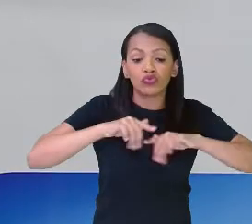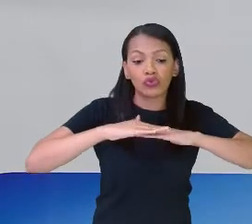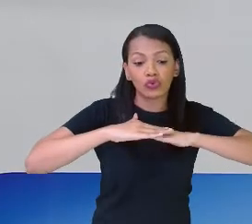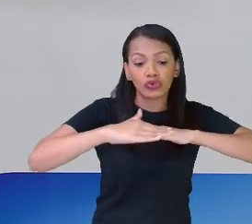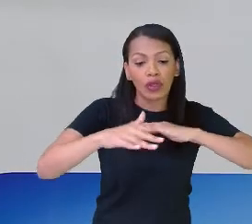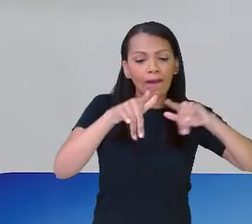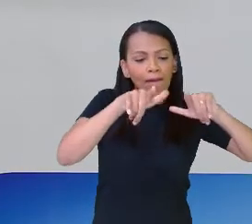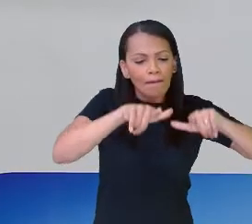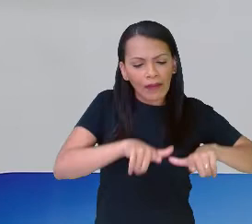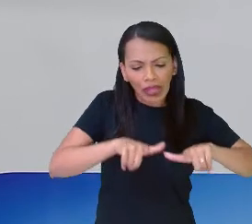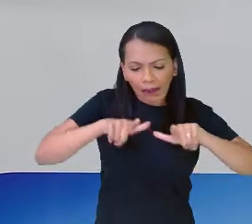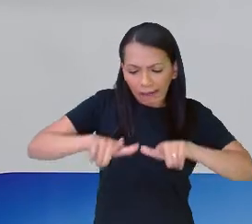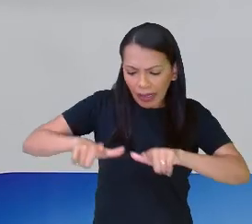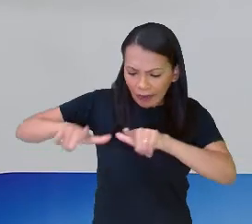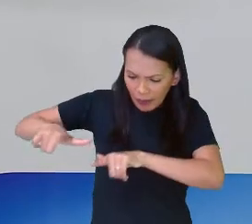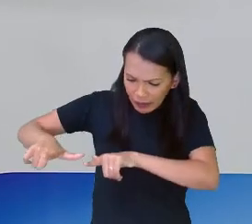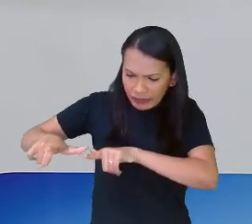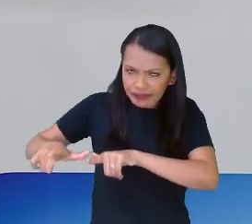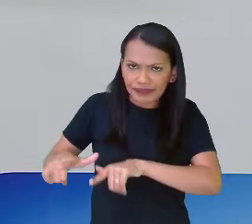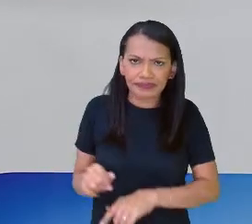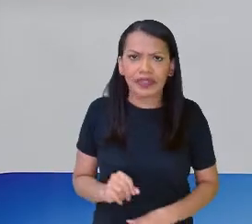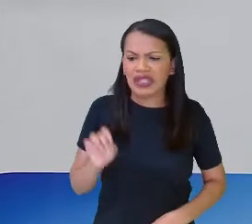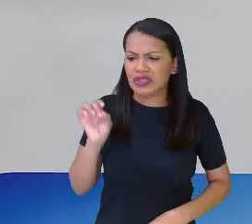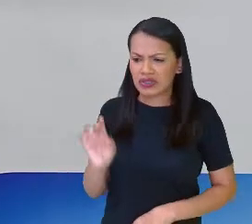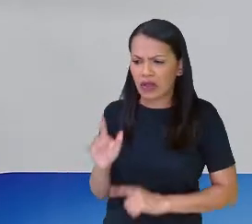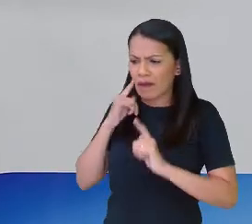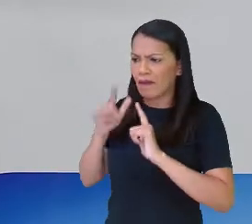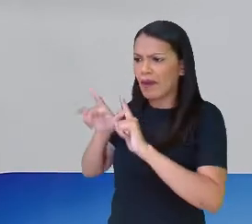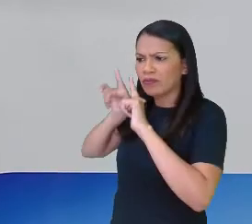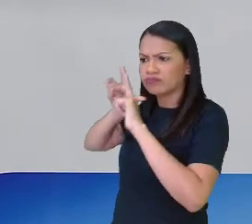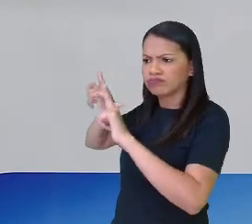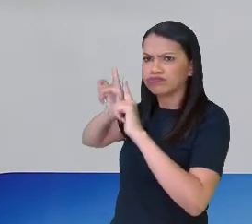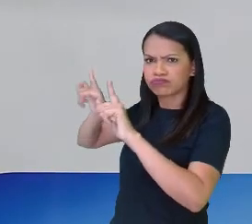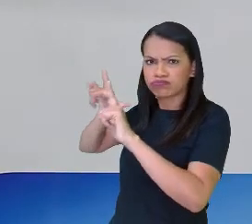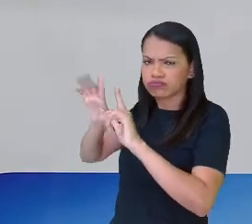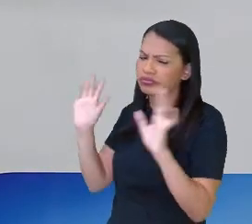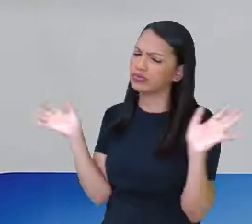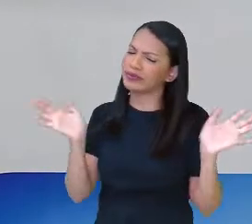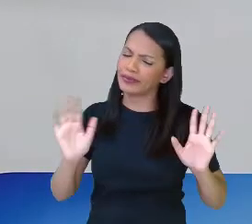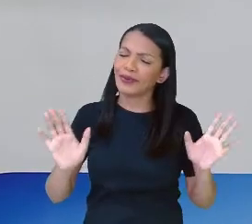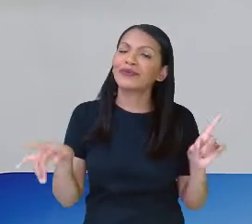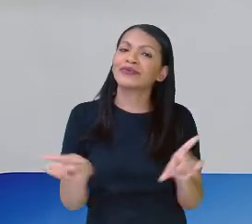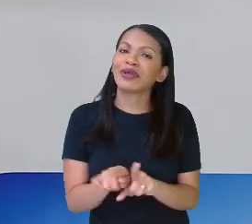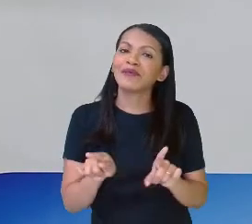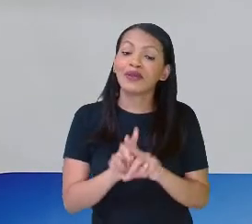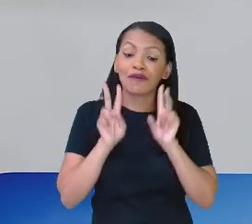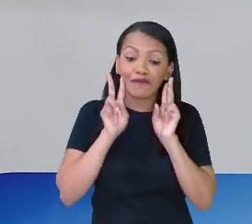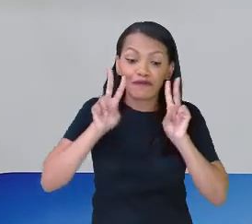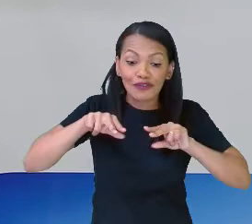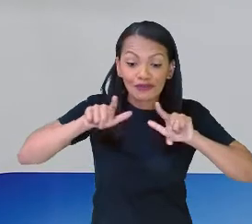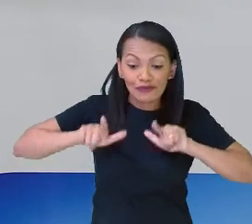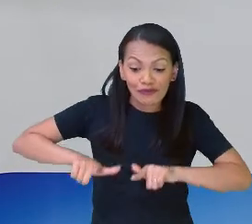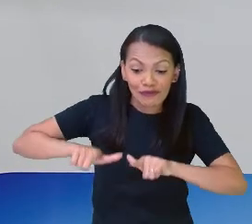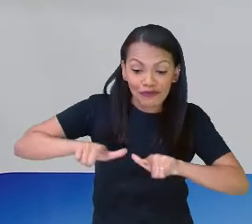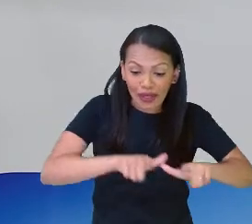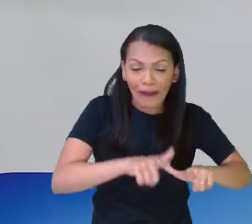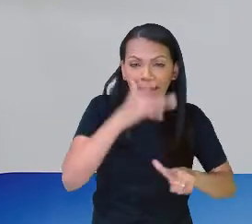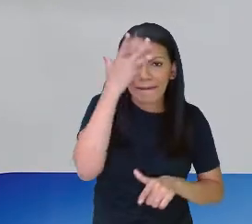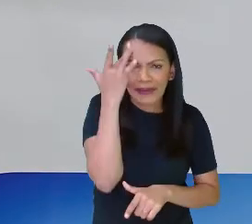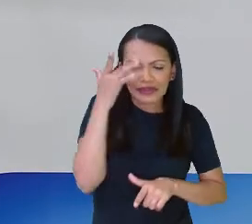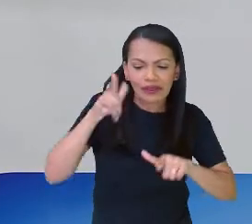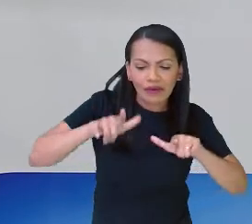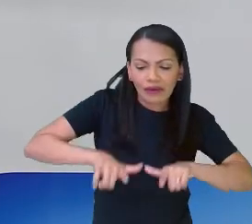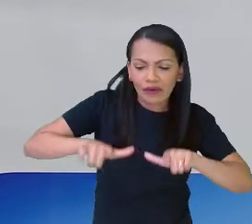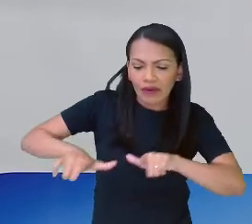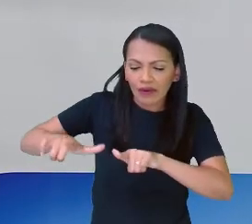lembrado, né, professora Sinara? Não apenas na parede, mas você pode ter visto também no chão alguém colocando